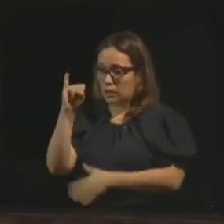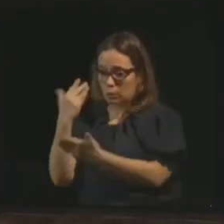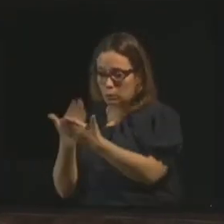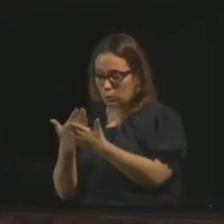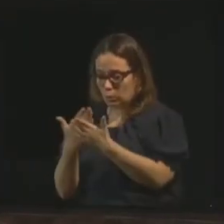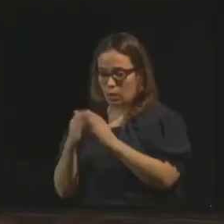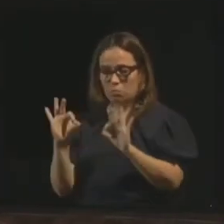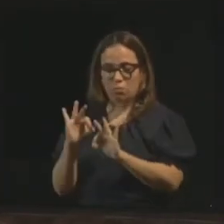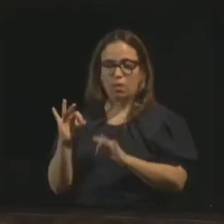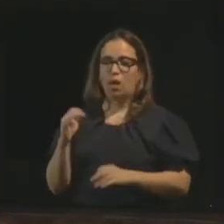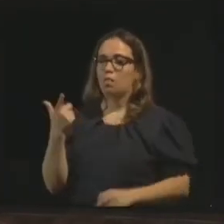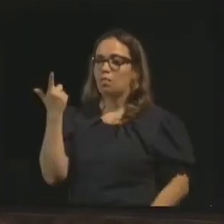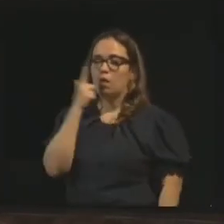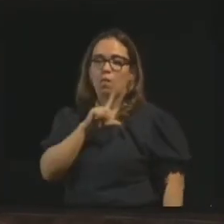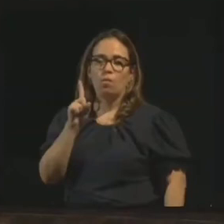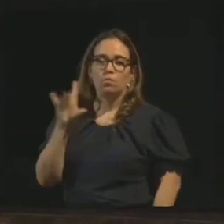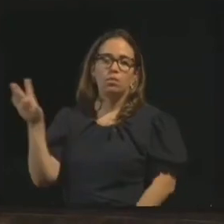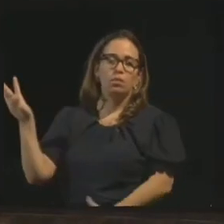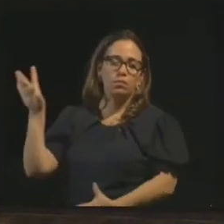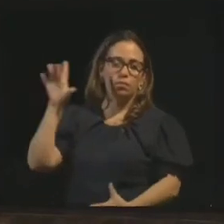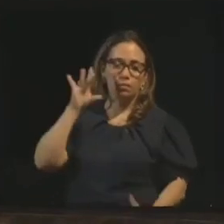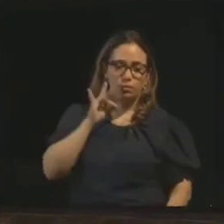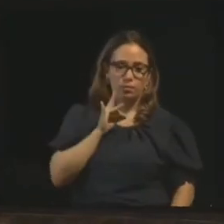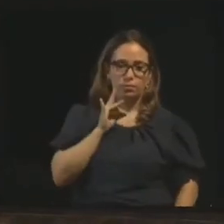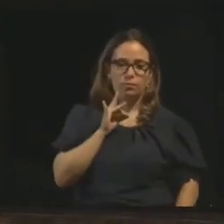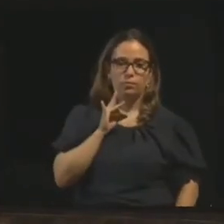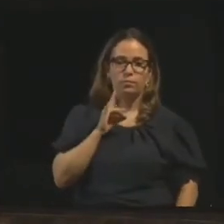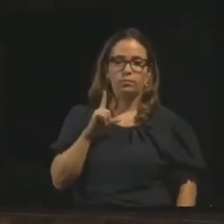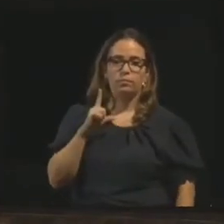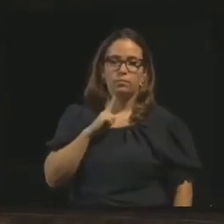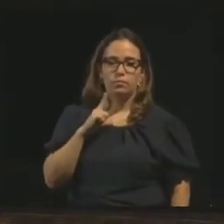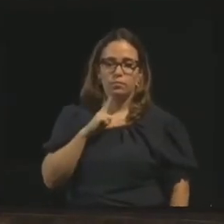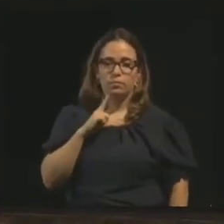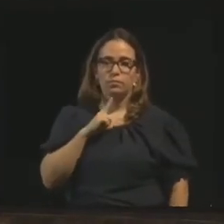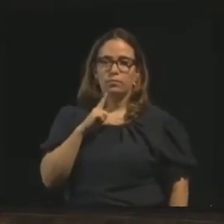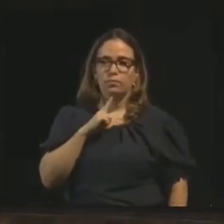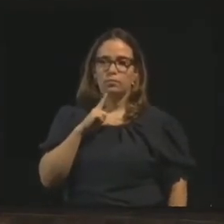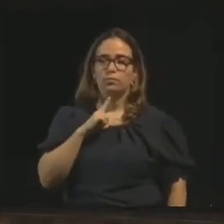verificar se é verdadeiro ou não. E mesmo que a gente não seja médium ostensivo,